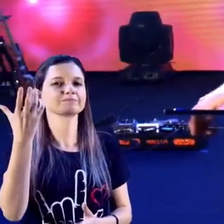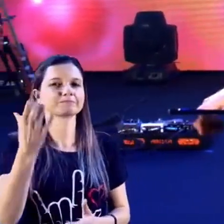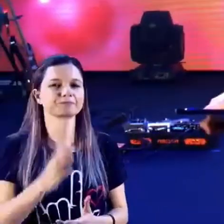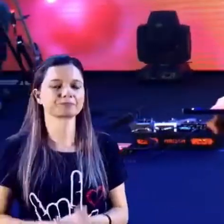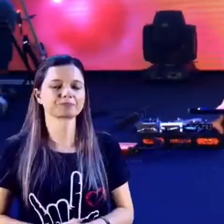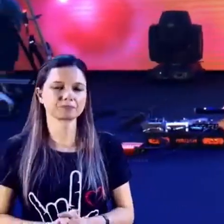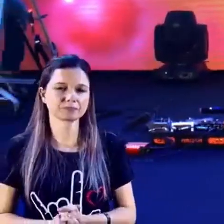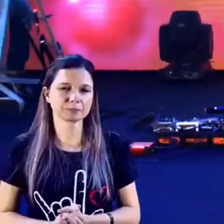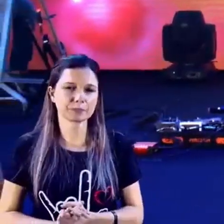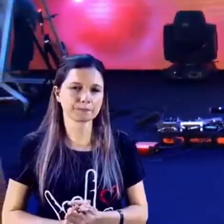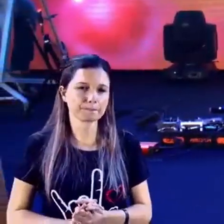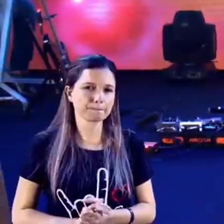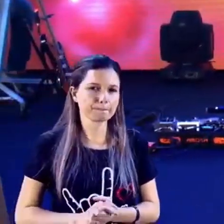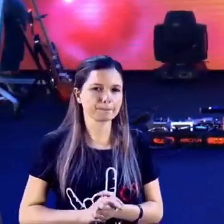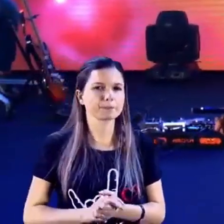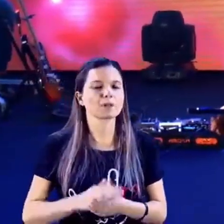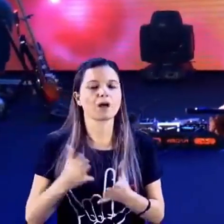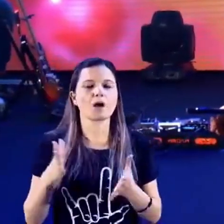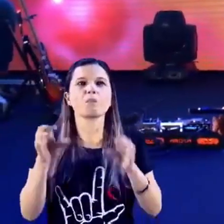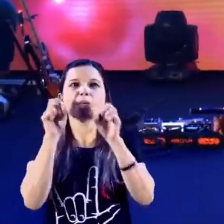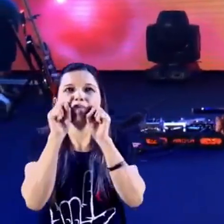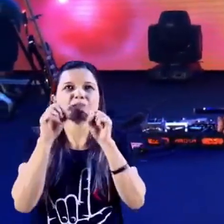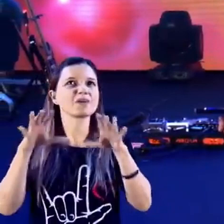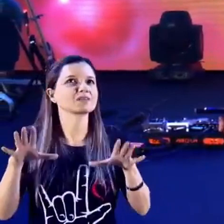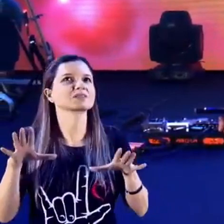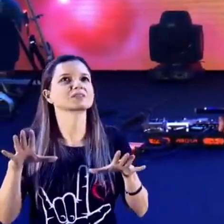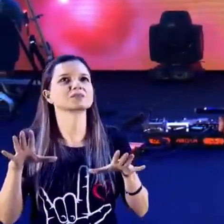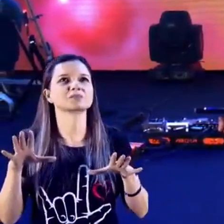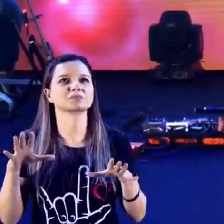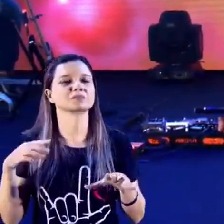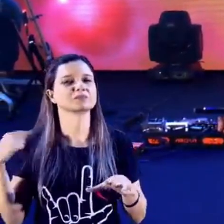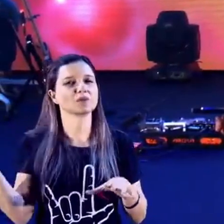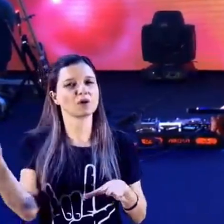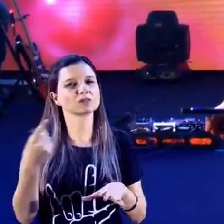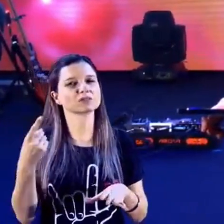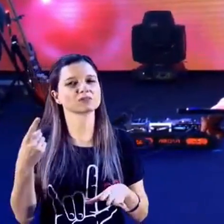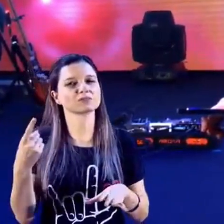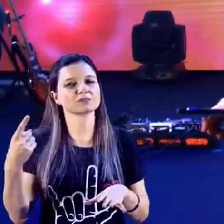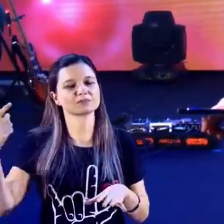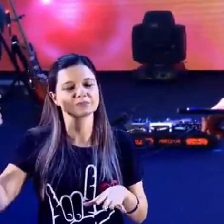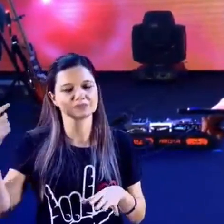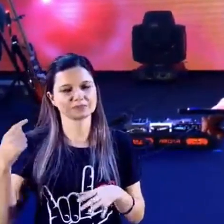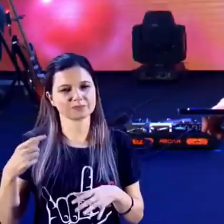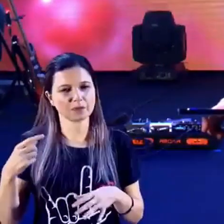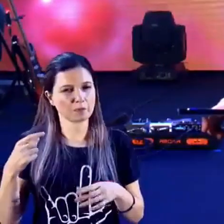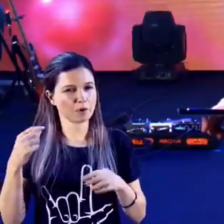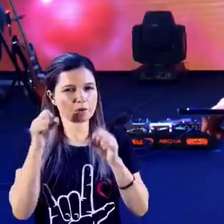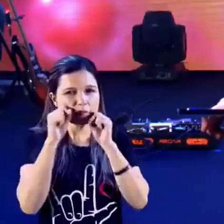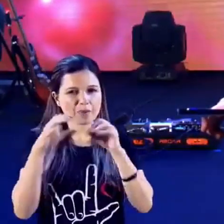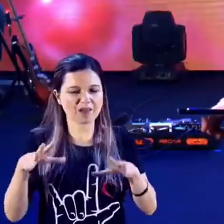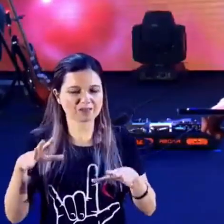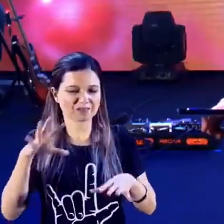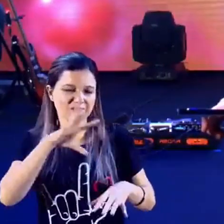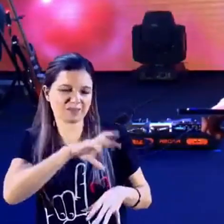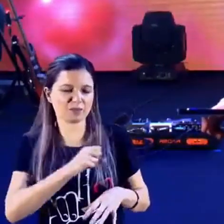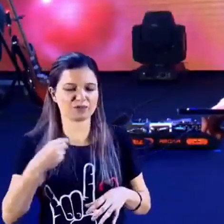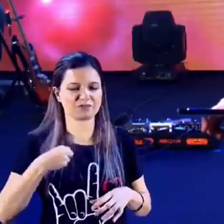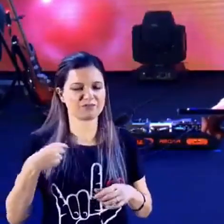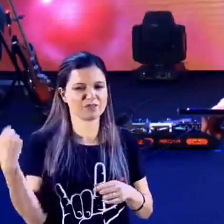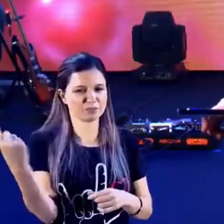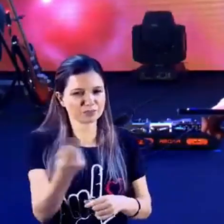E a maior benção, a maior prova de amor, desse amor exagerado.